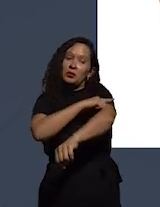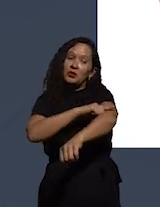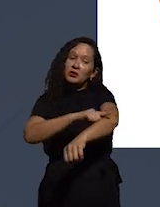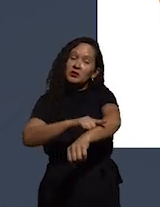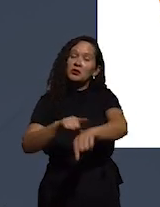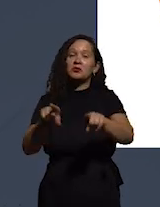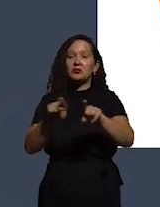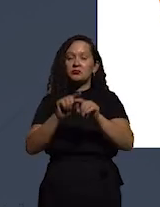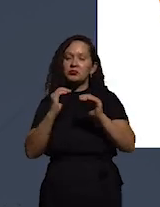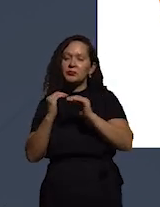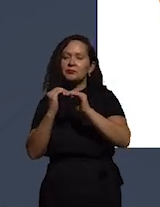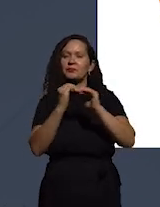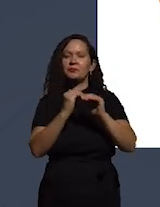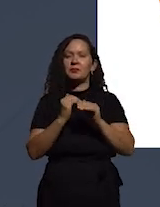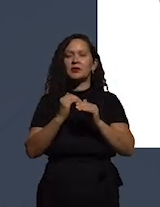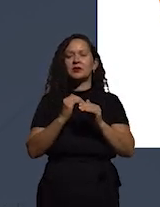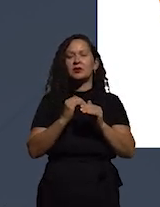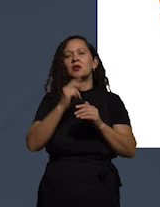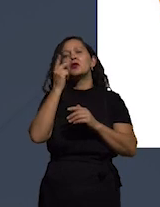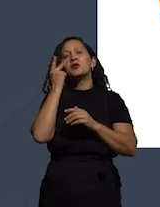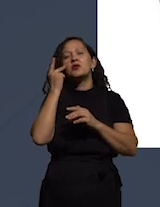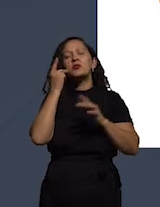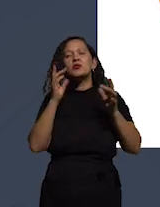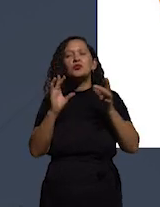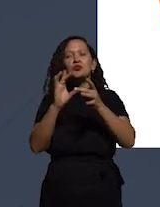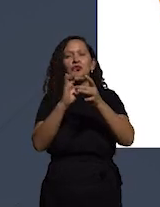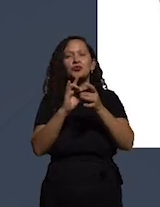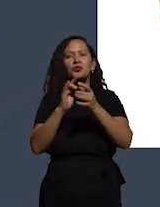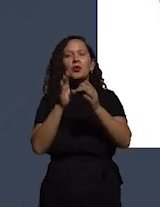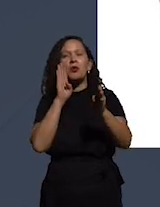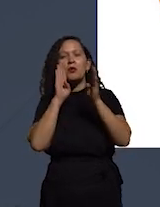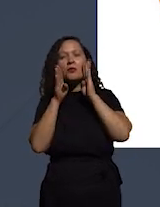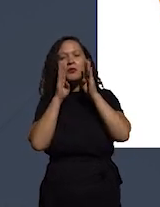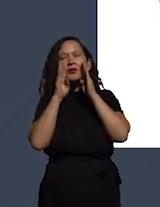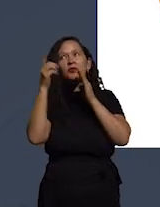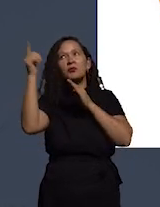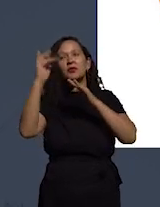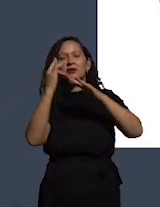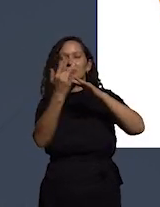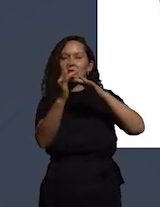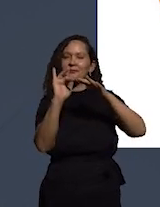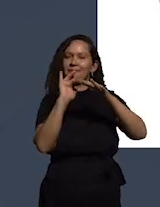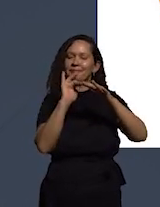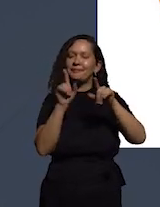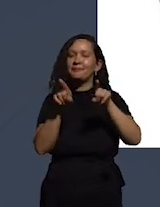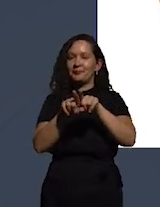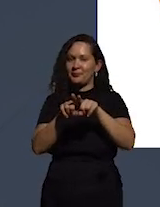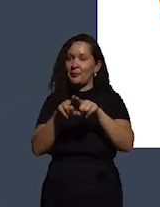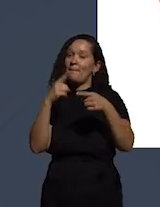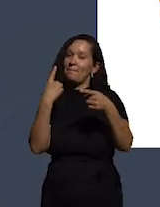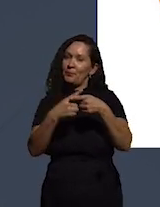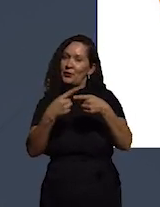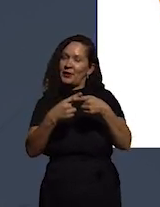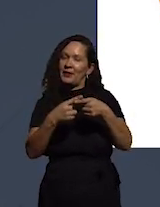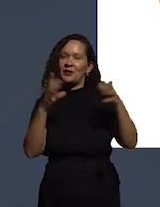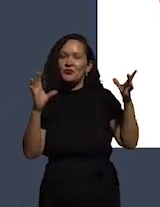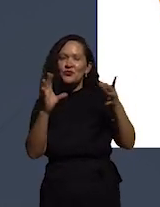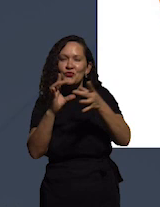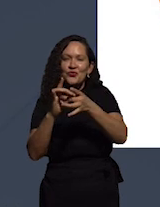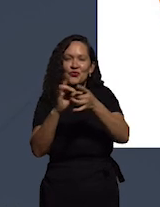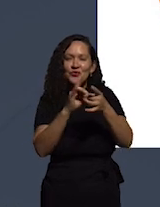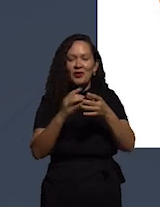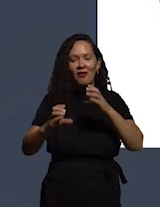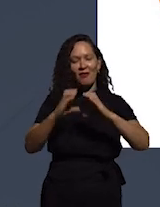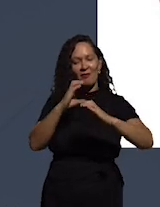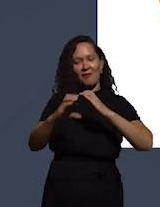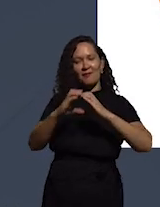e que estão geralmente associados ao facebook e outras mídias sociais porque é assim que eles se juntam se falam